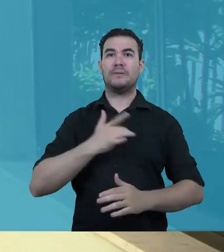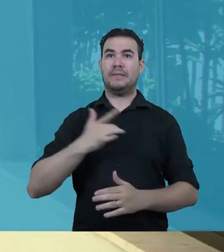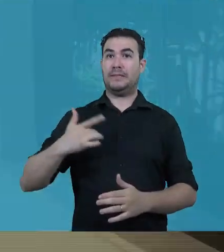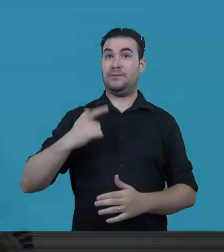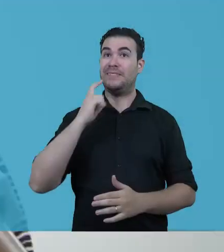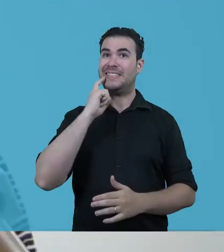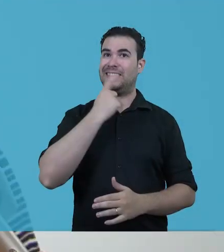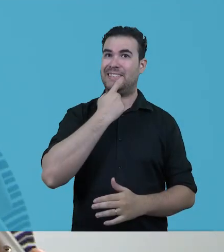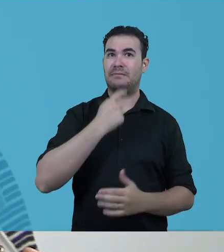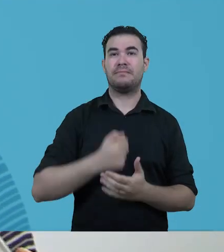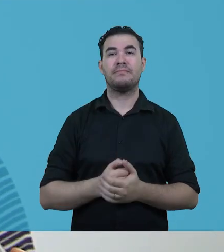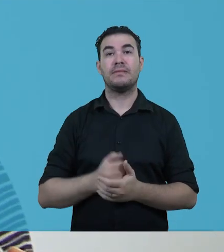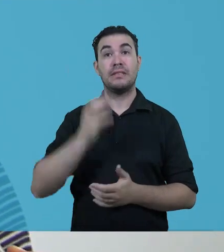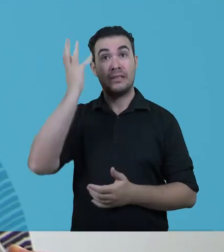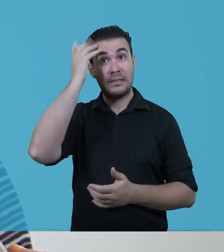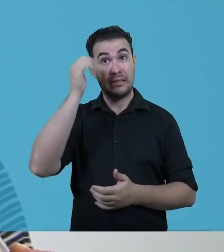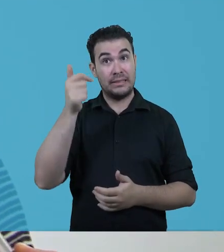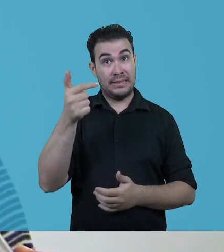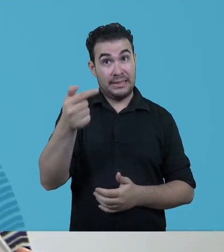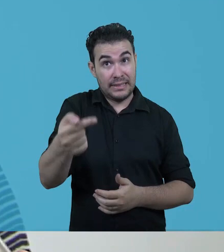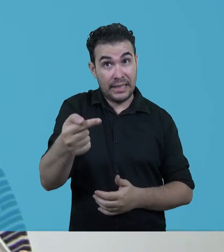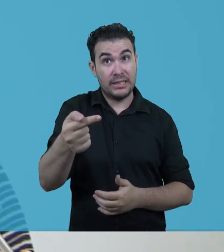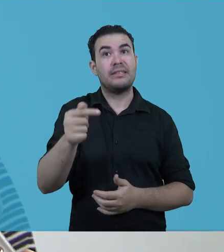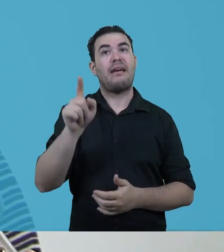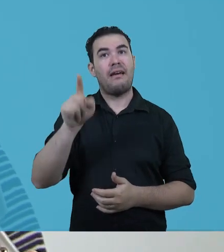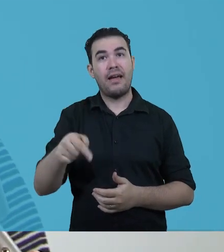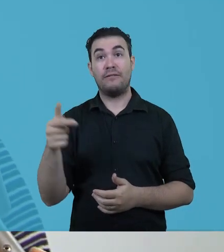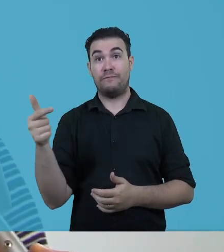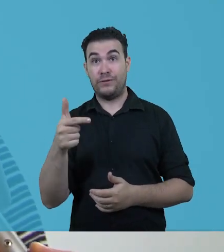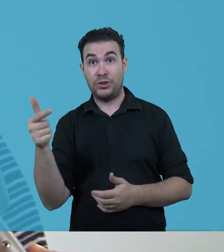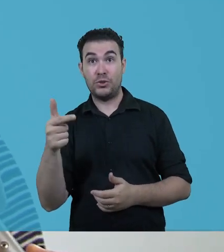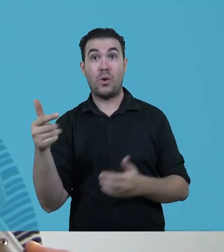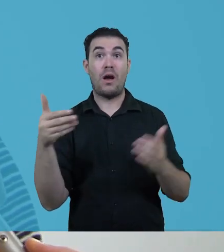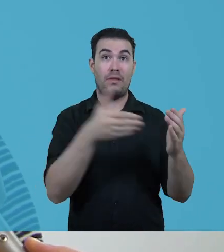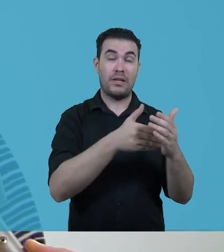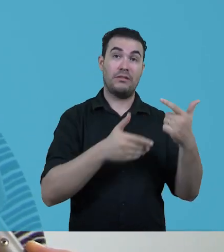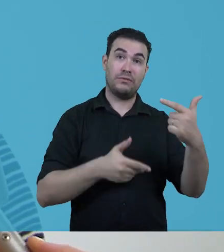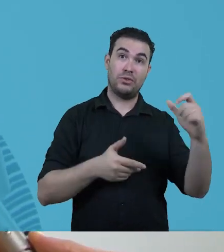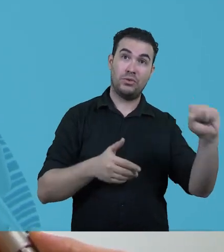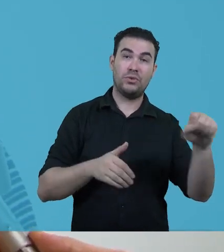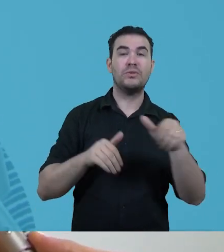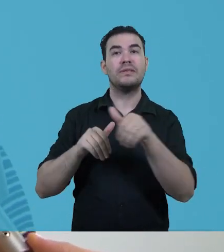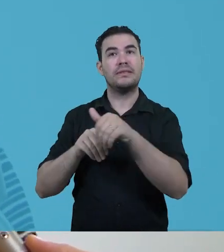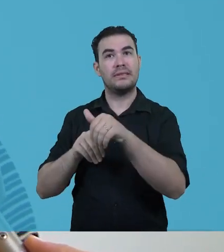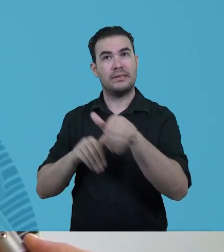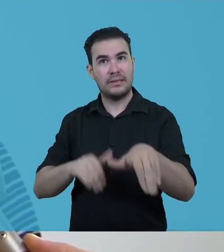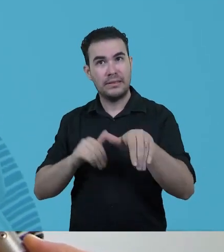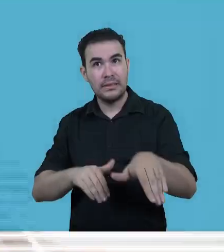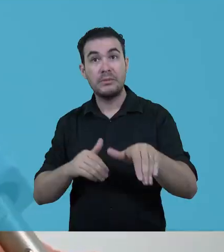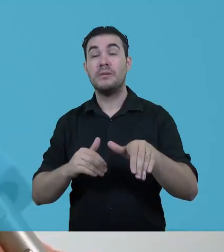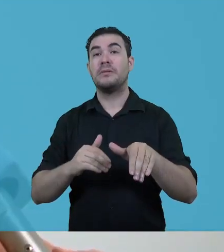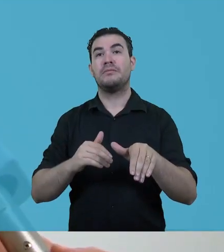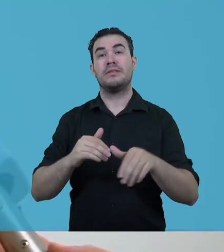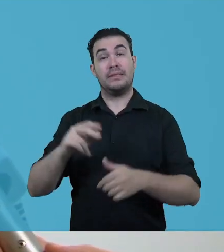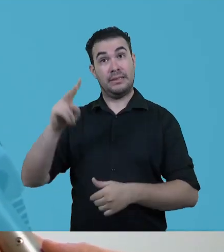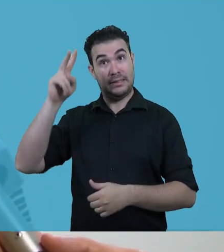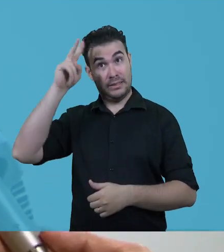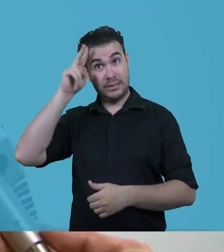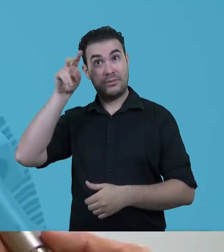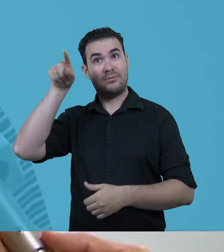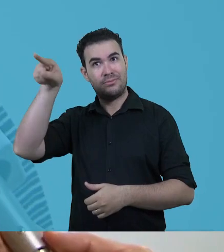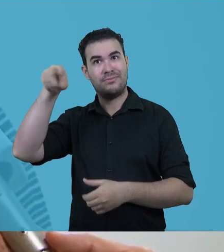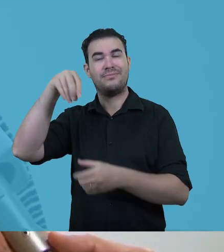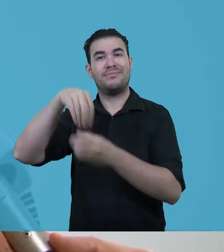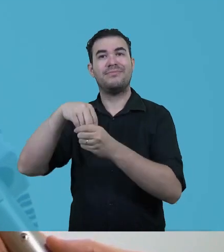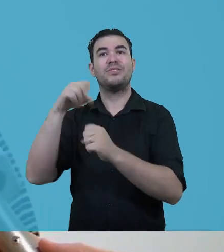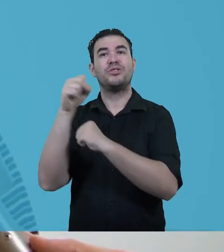saúde bucal Durante sete dias, de 22 a 28 de setembro, vão acontecer as ações Na segunda-feira vai ter